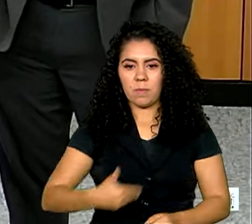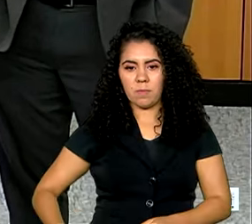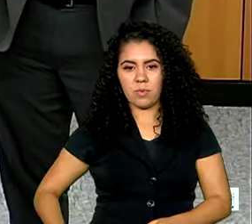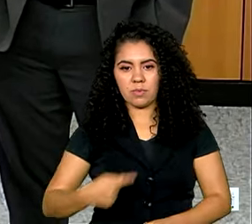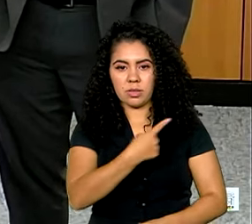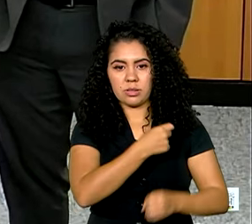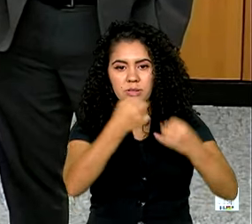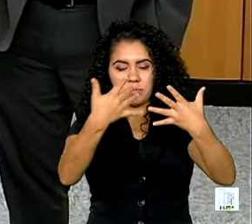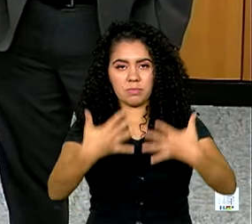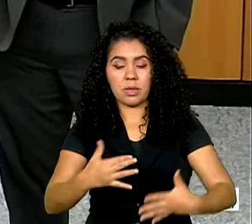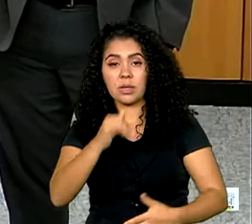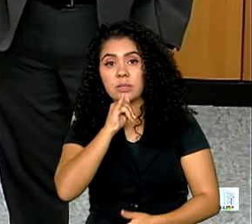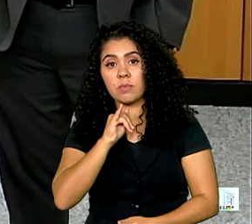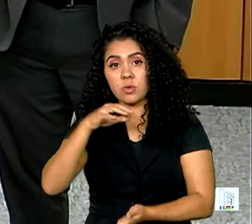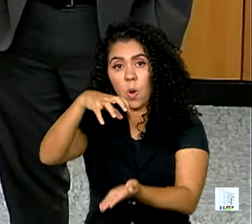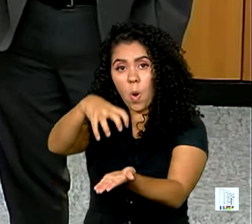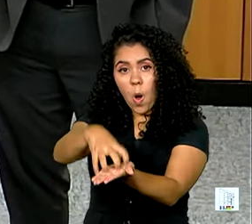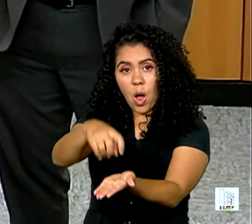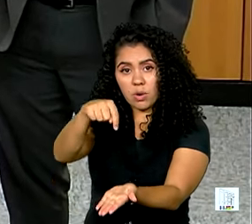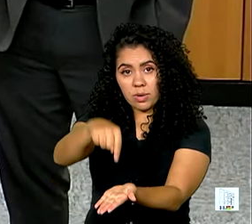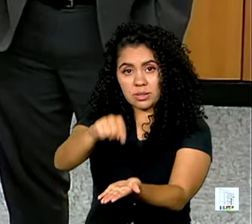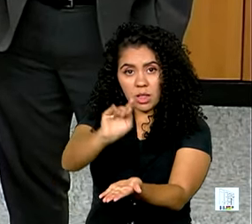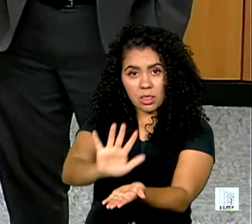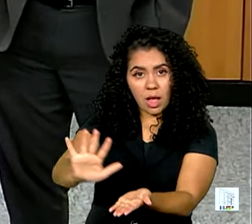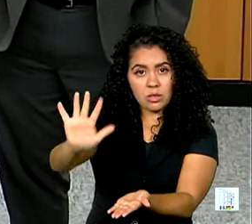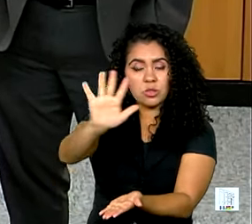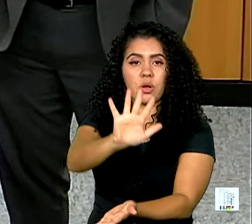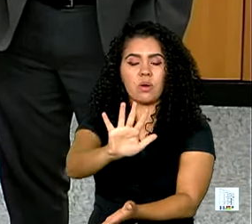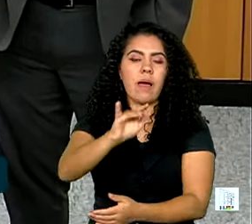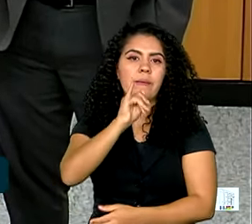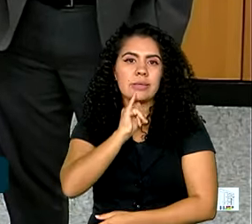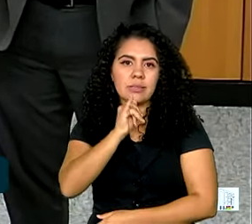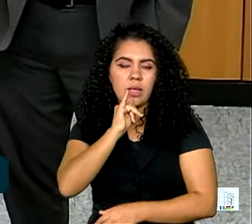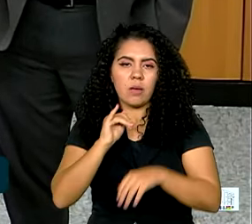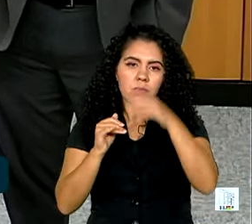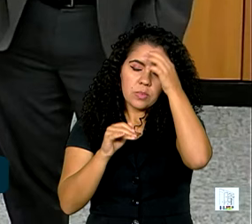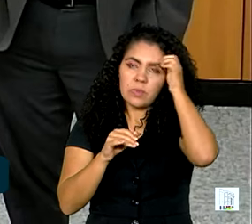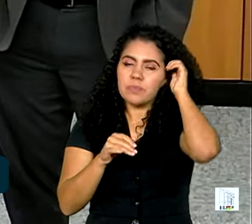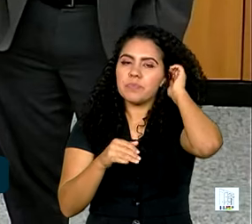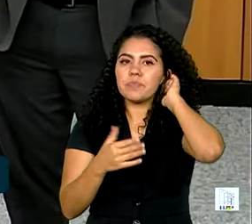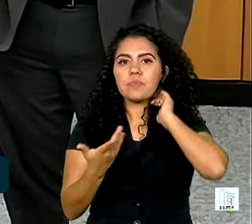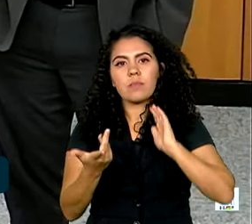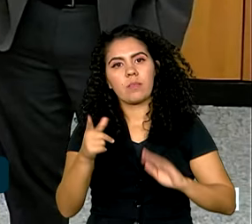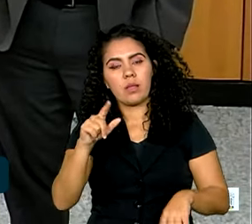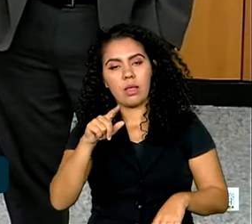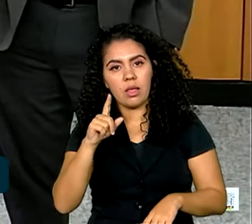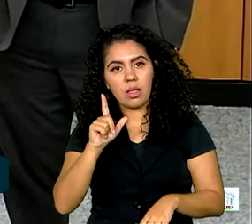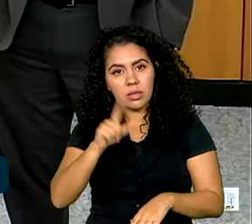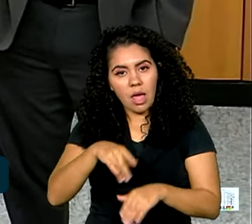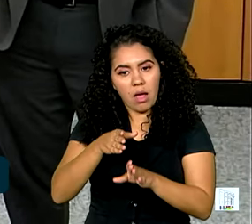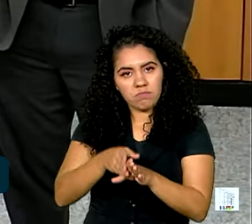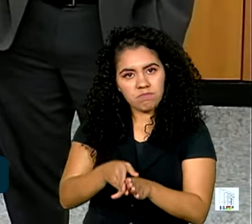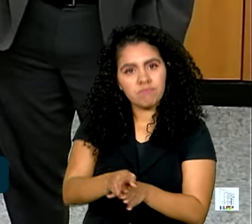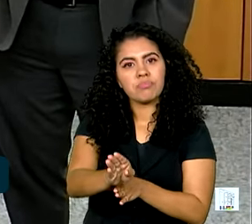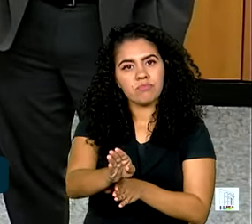nacional aponta, mesmo sendo por um instrumento que parece não ser tão poderoso, que é da recomendação,